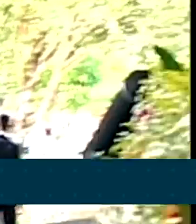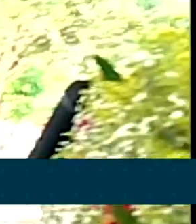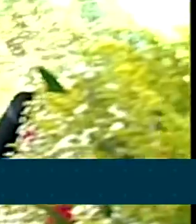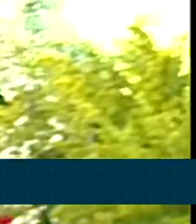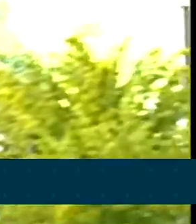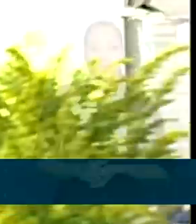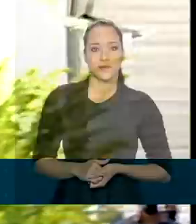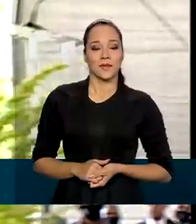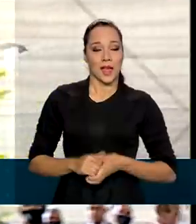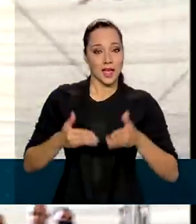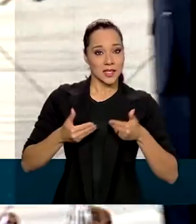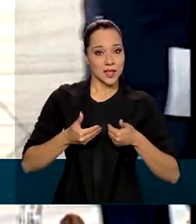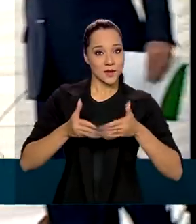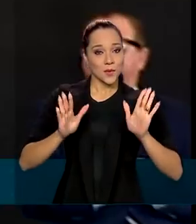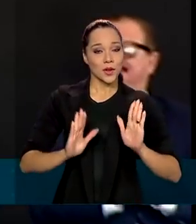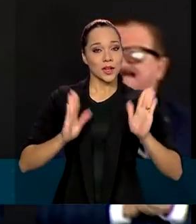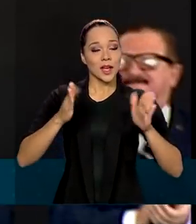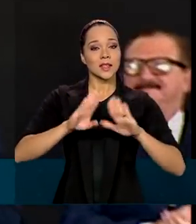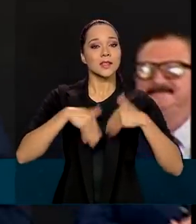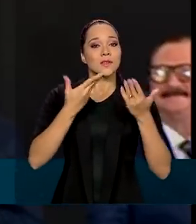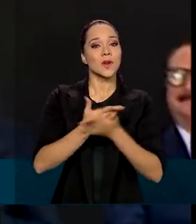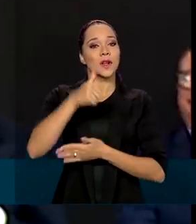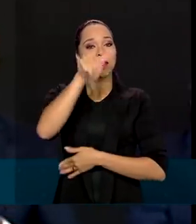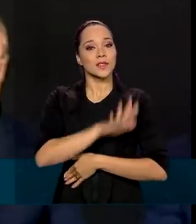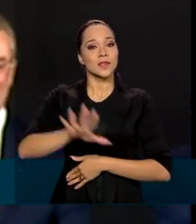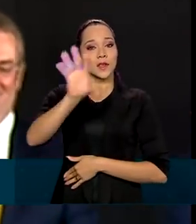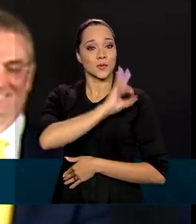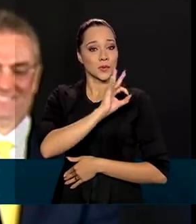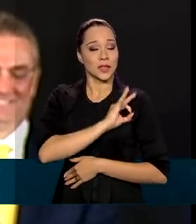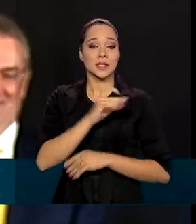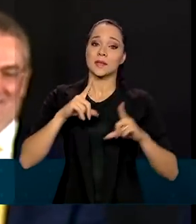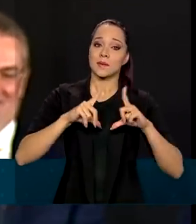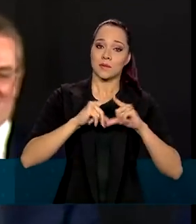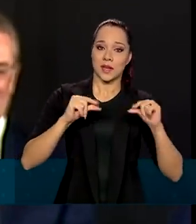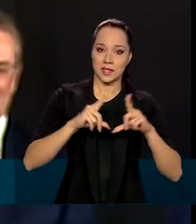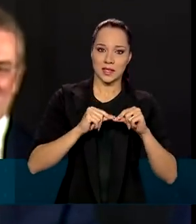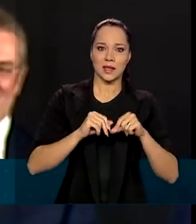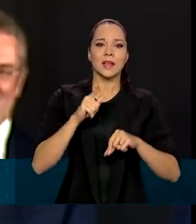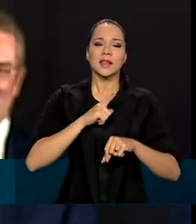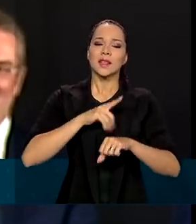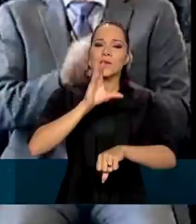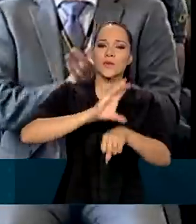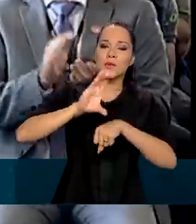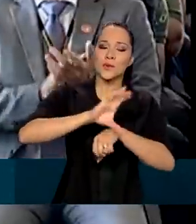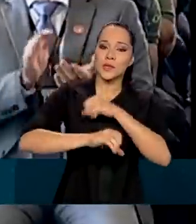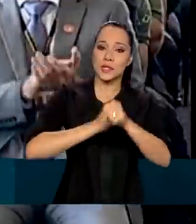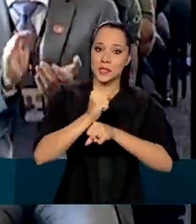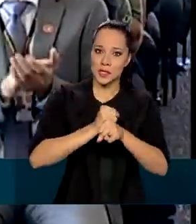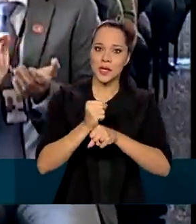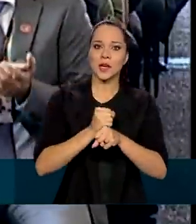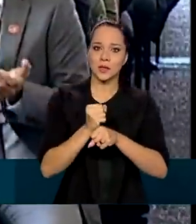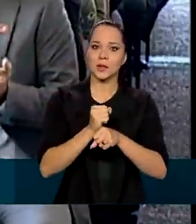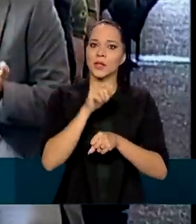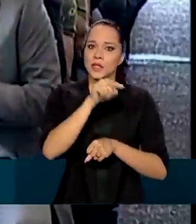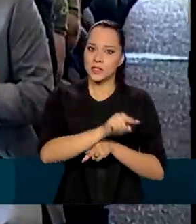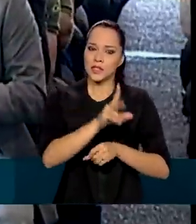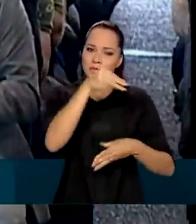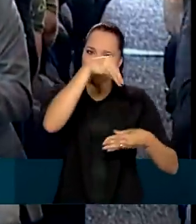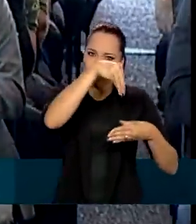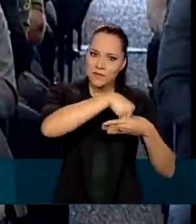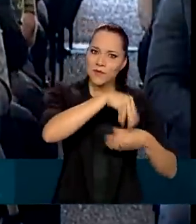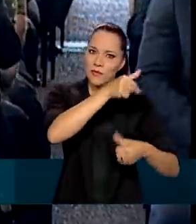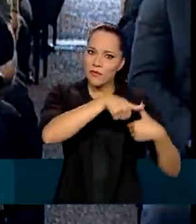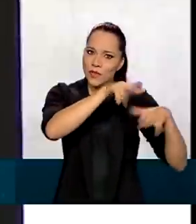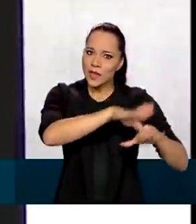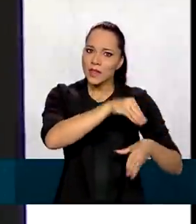A cerimônia aconteceu na Academia Nacional de Polícia em Brasília, que promoveu o curso este ano em regime de internato por